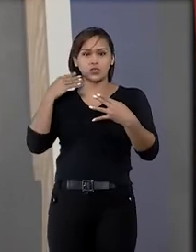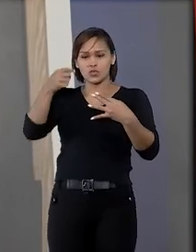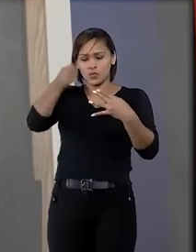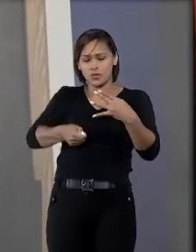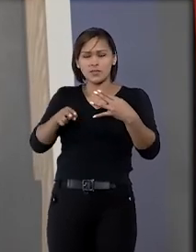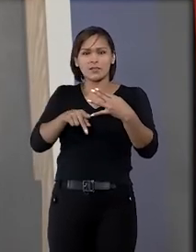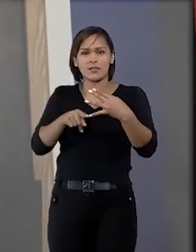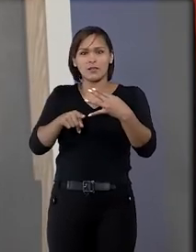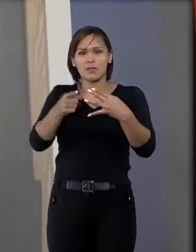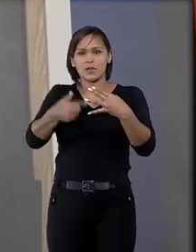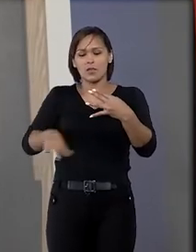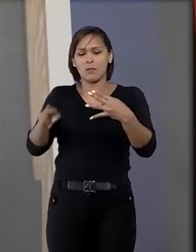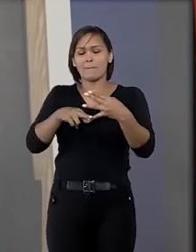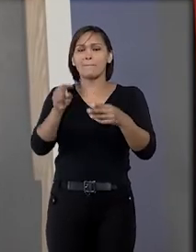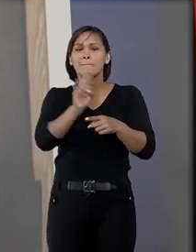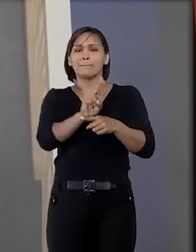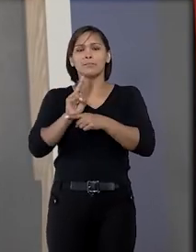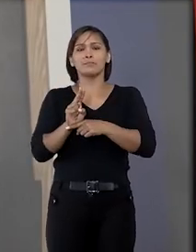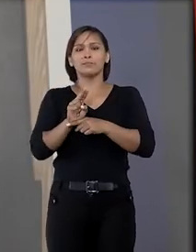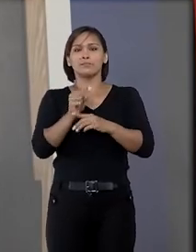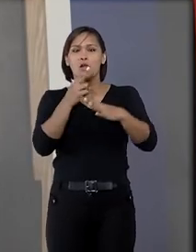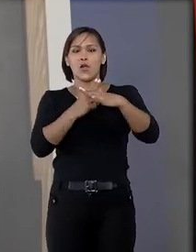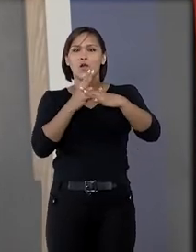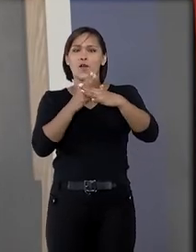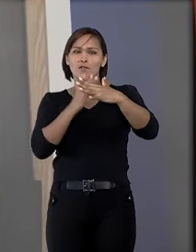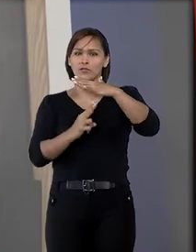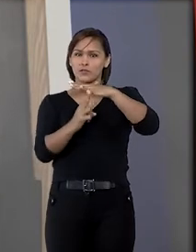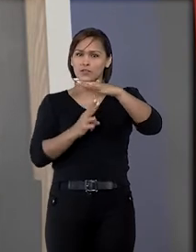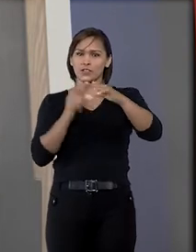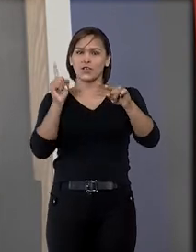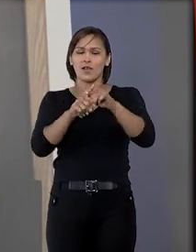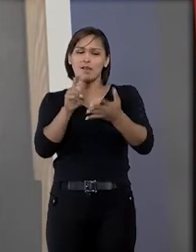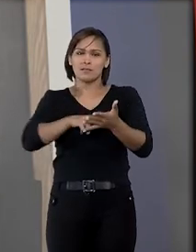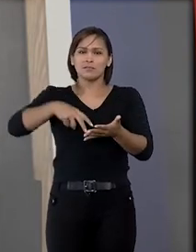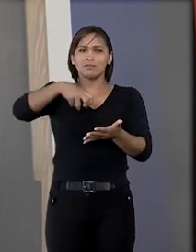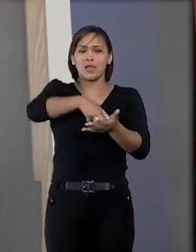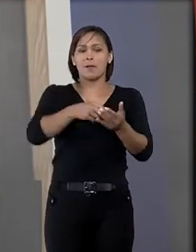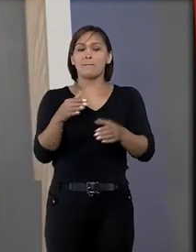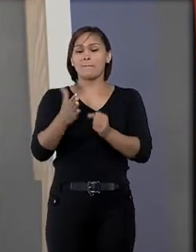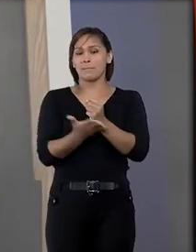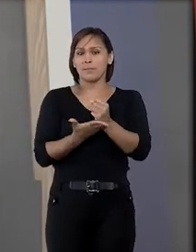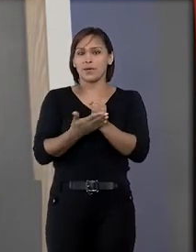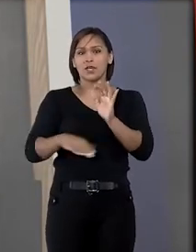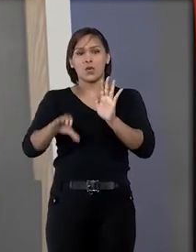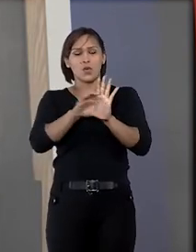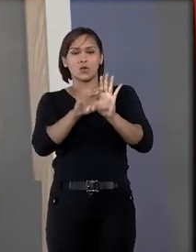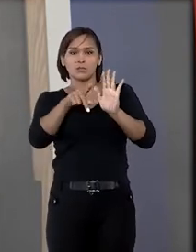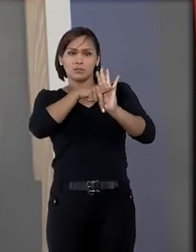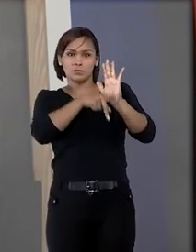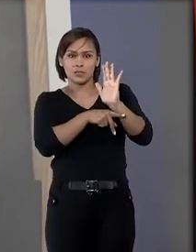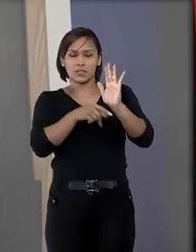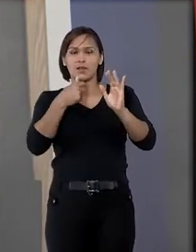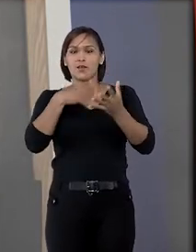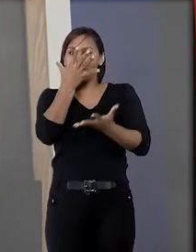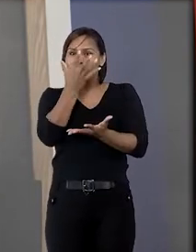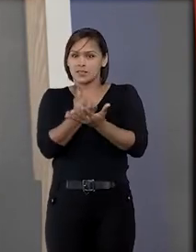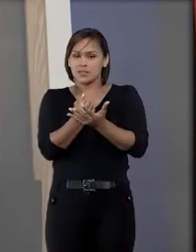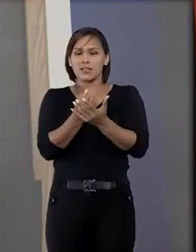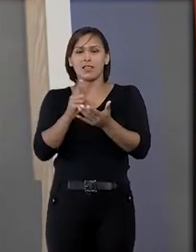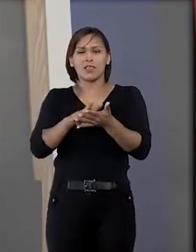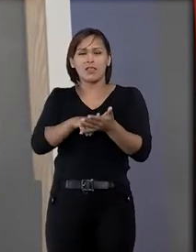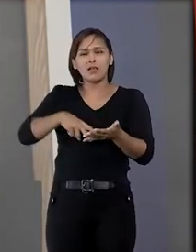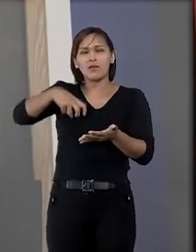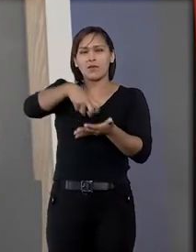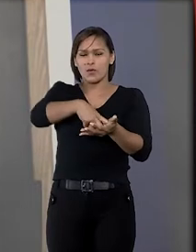grau determinou a execução provisória da pena com base no Código de Processo Penal que admite essa possibilidade no caso de